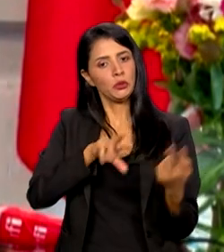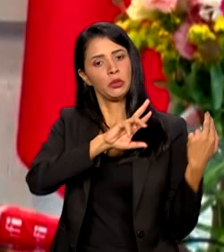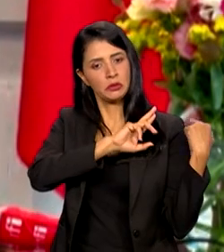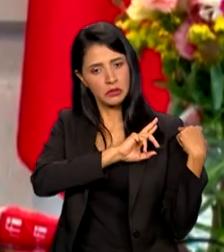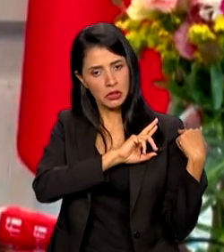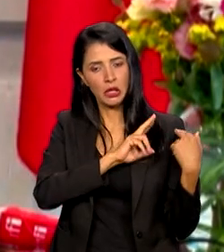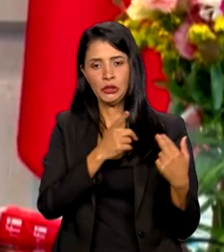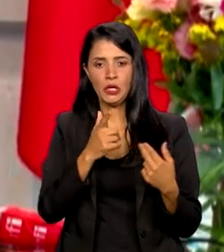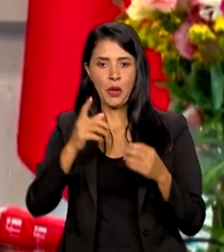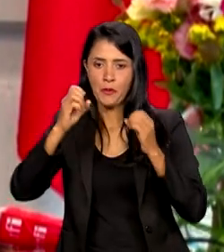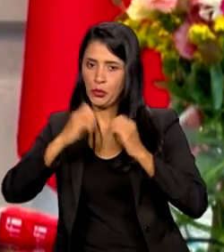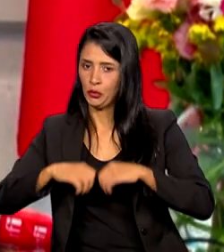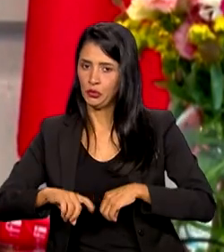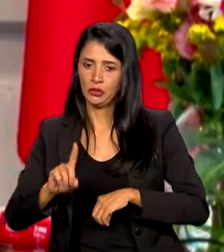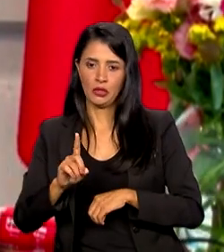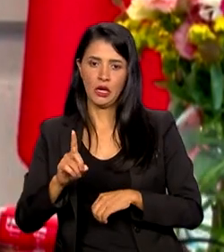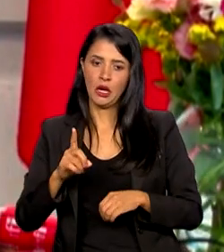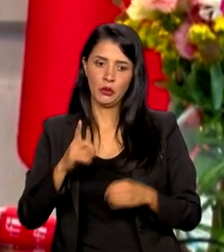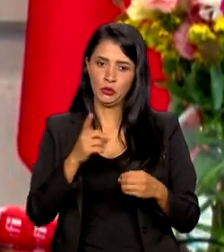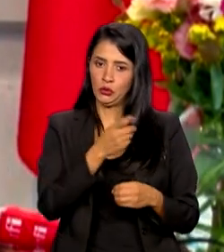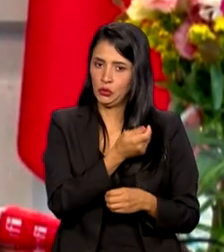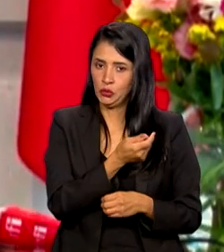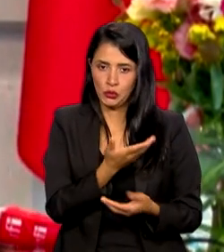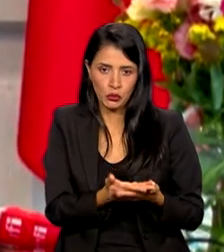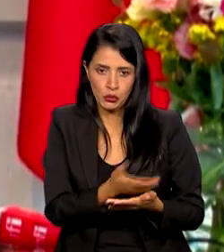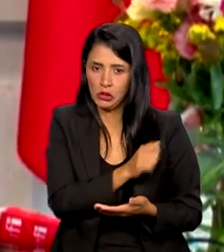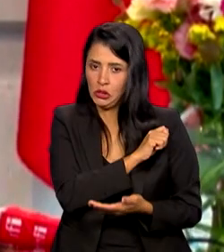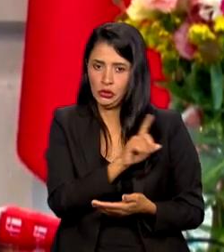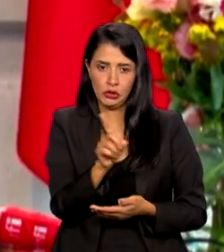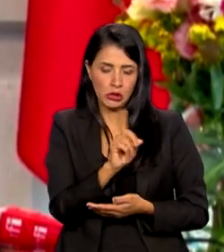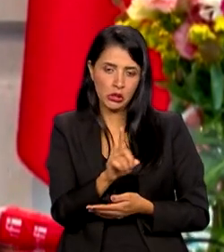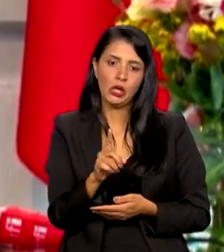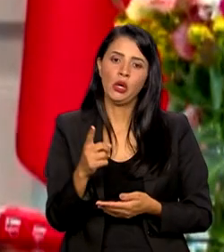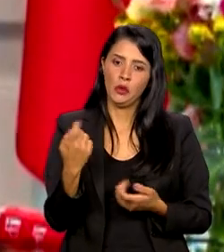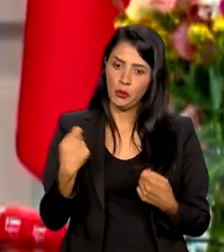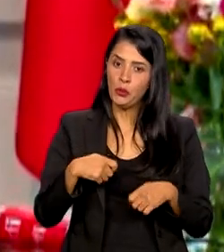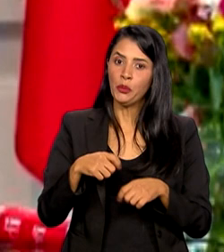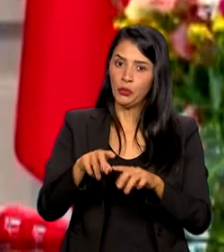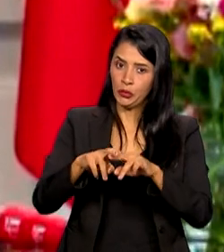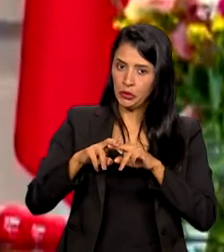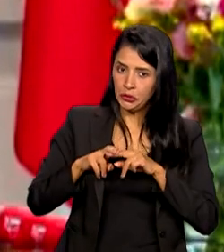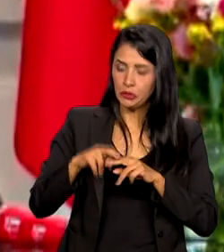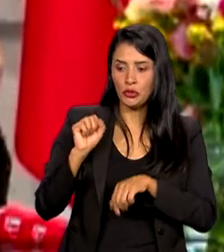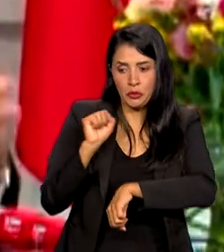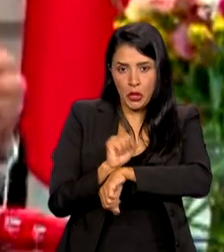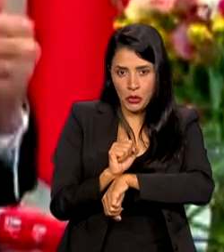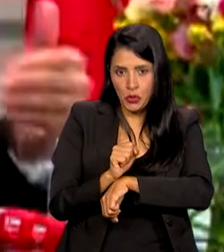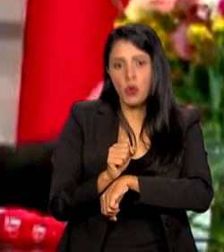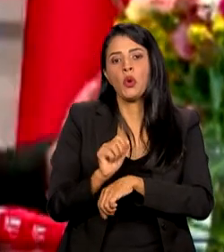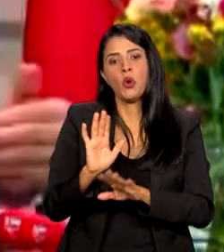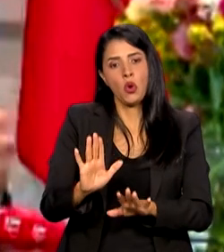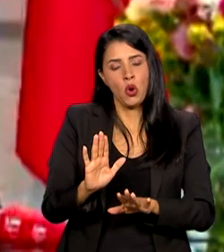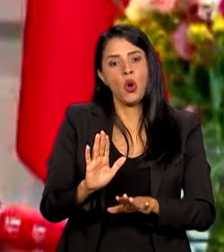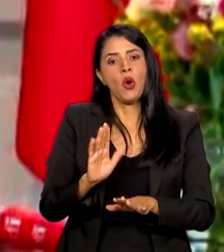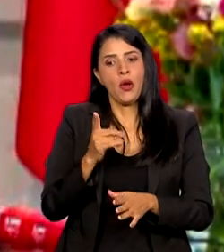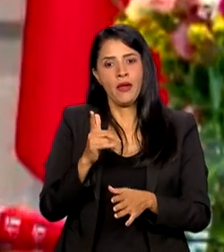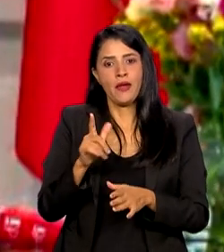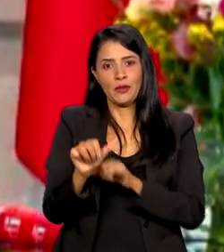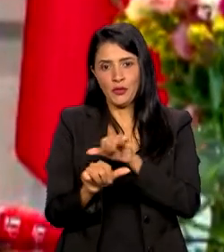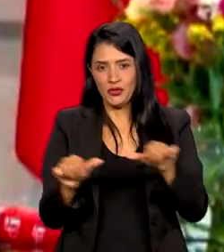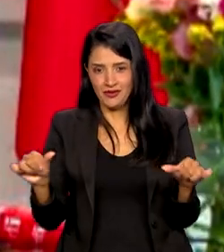sem prejudicar os estudantes brasileiros. Por isso, nós já suspendemos a questão do Enem. O Enem, esse ano, vai ser o Enem